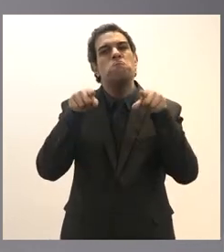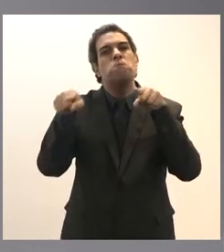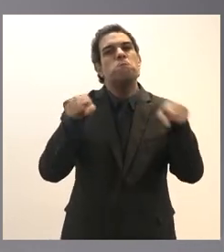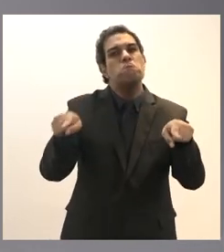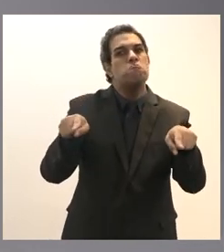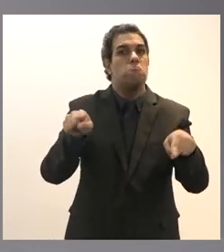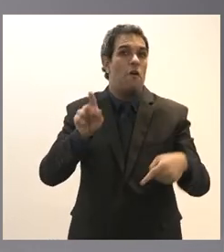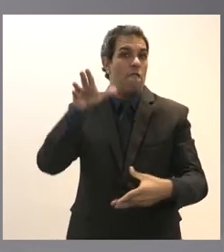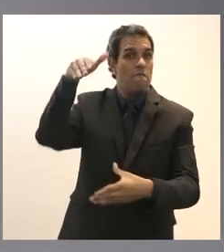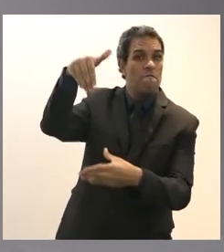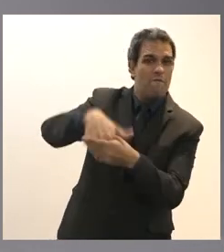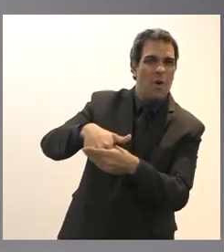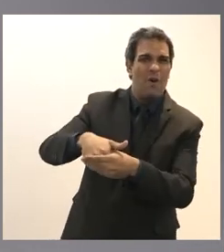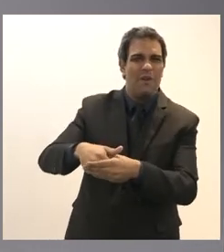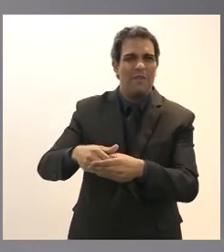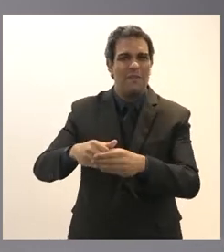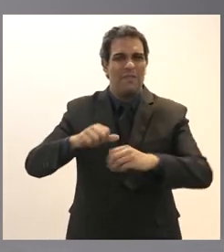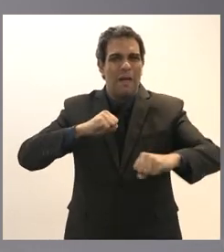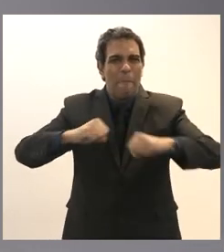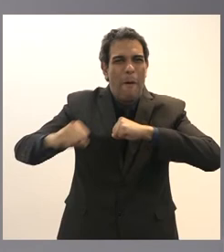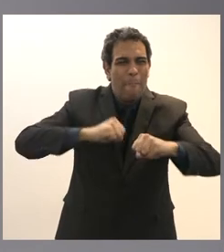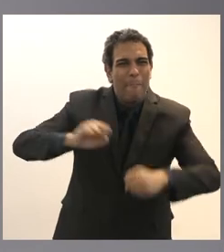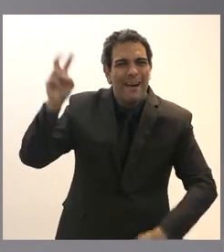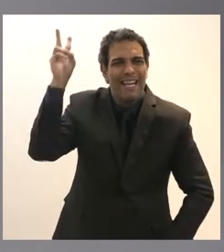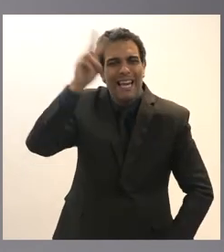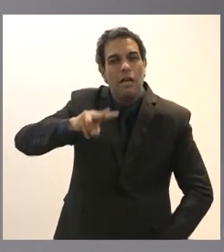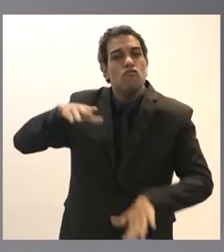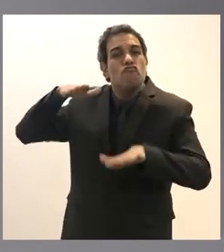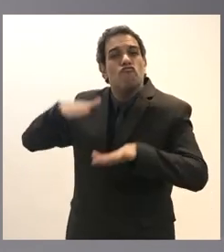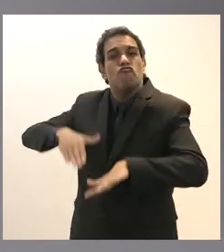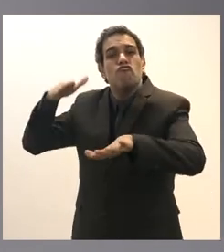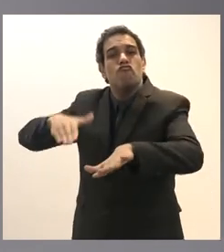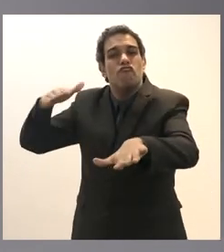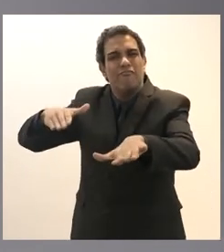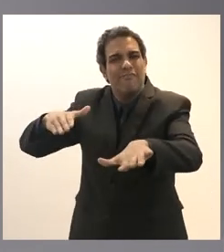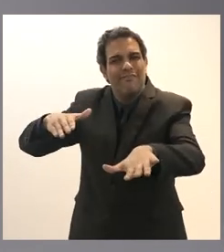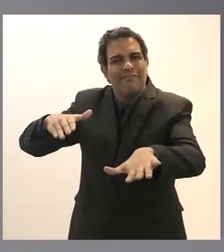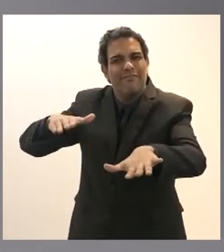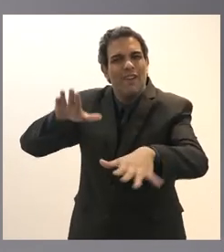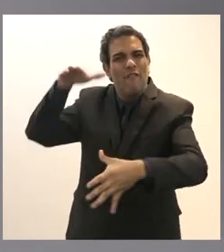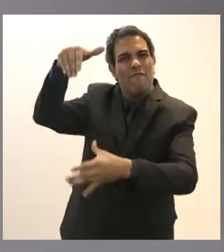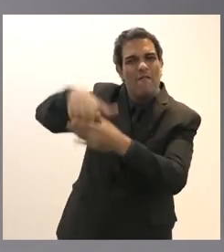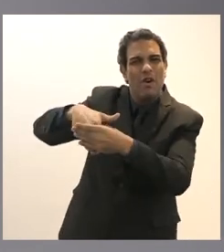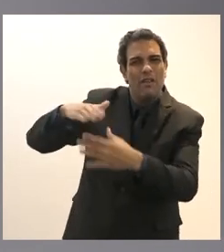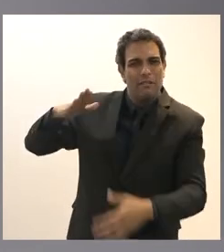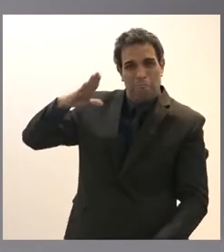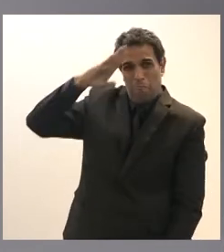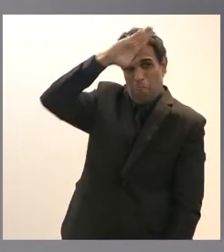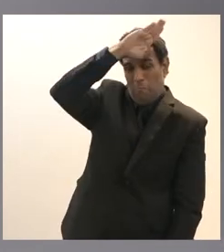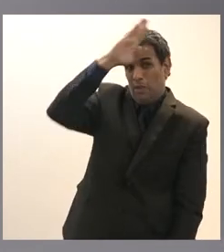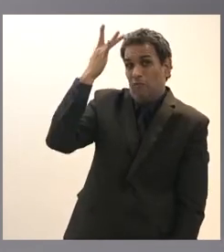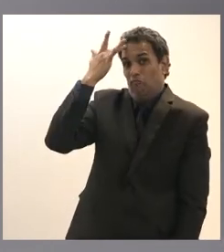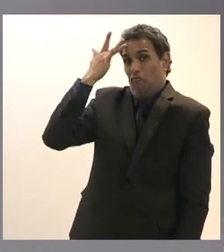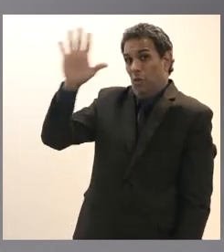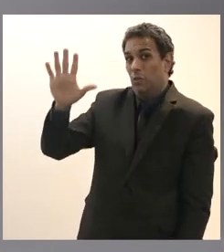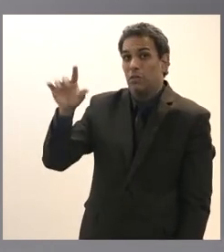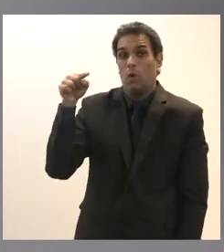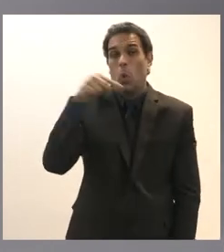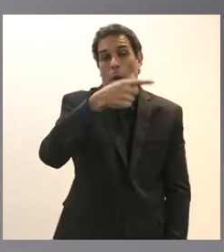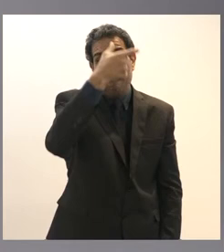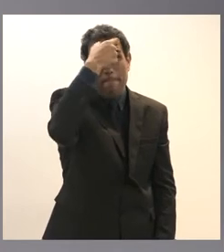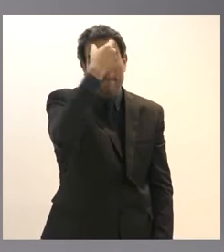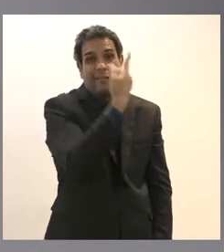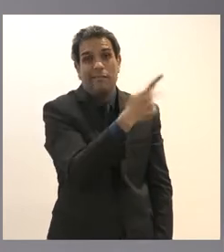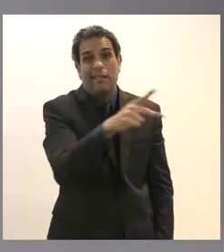fizeram aquelas grandes carreatas com bandeiras do Brasil defendendo Jair Bolsonaro de qualquer maneira